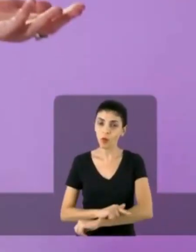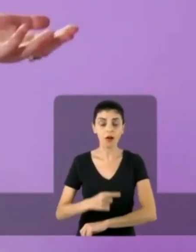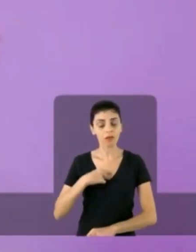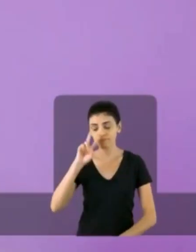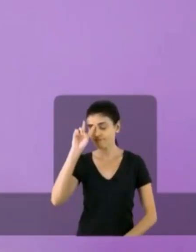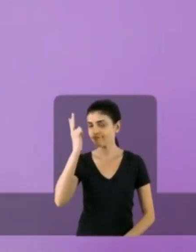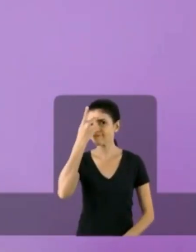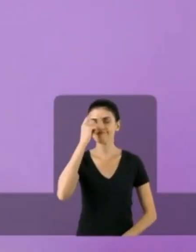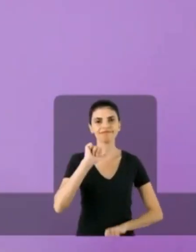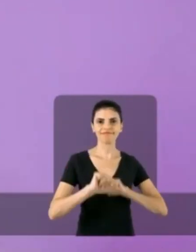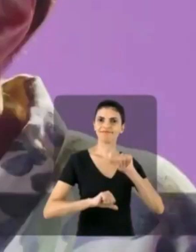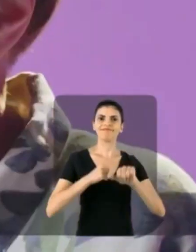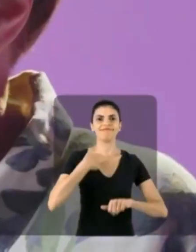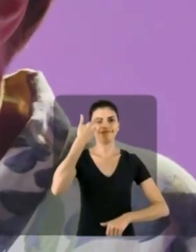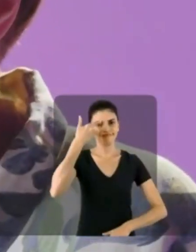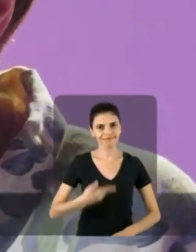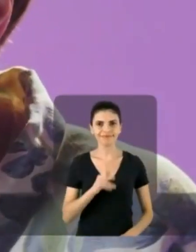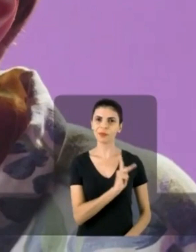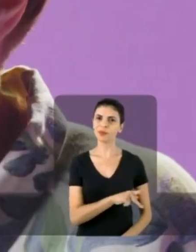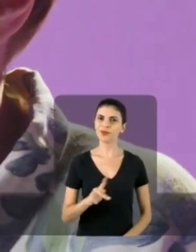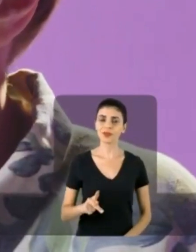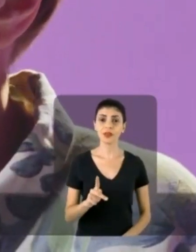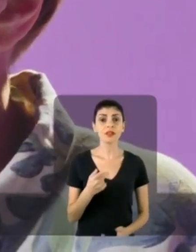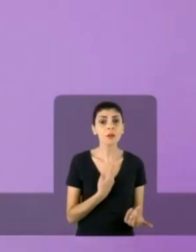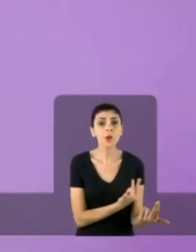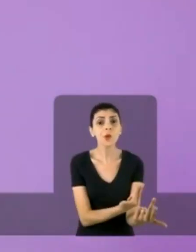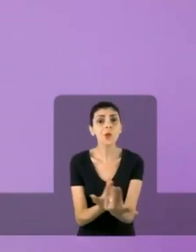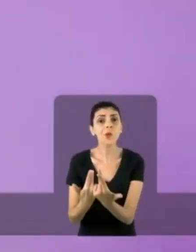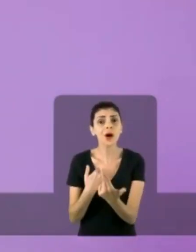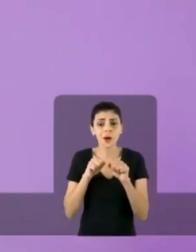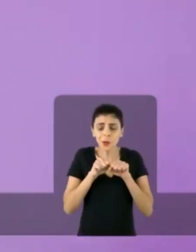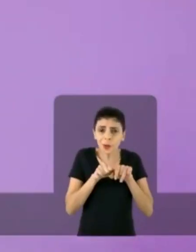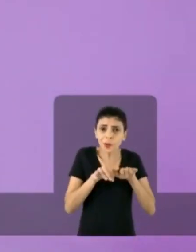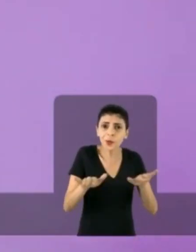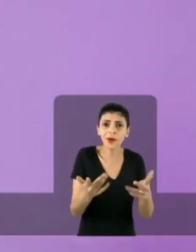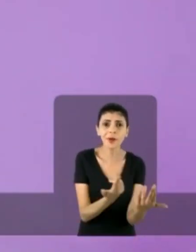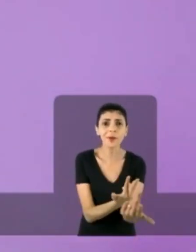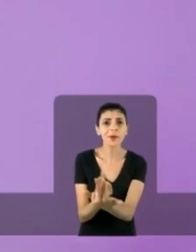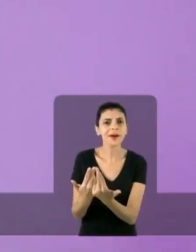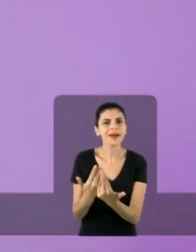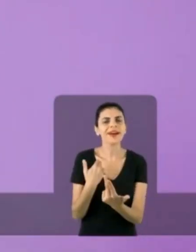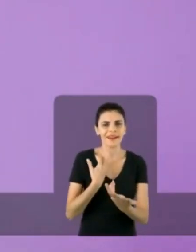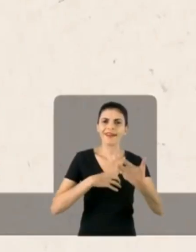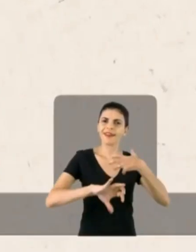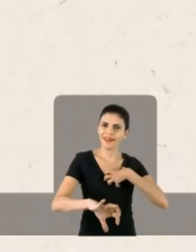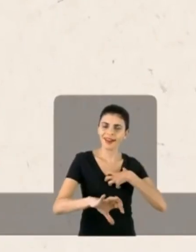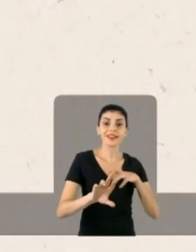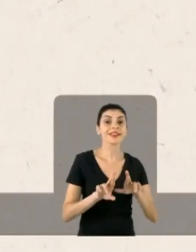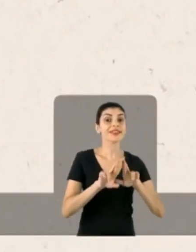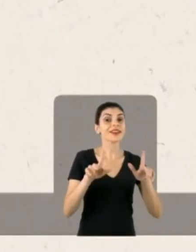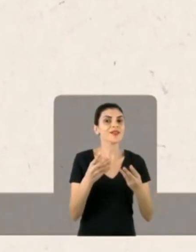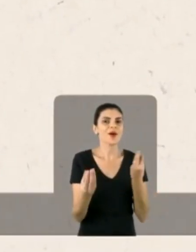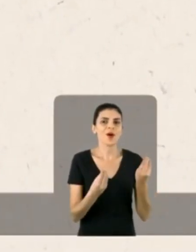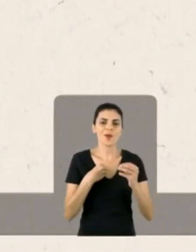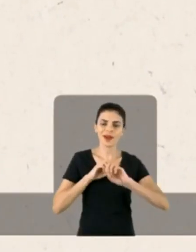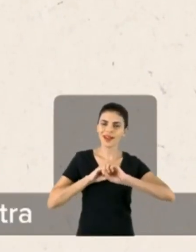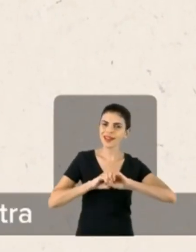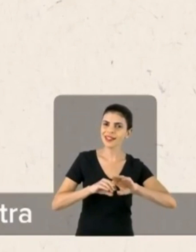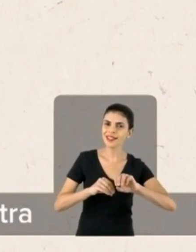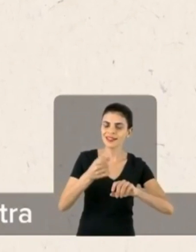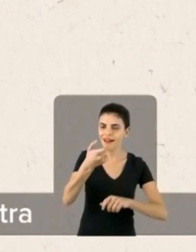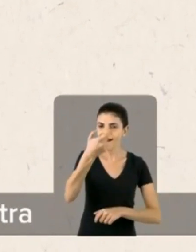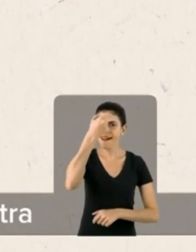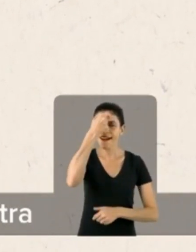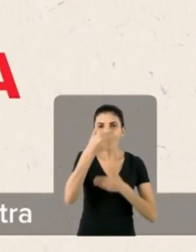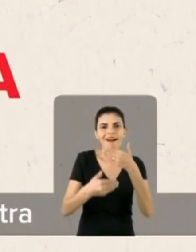eu acho que foi por isso que eu virei professora. Para mudar não só a minha vida, mas também a vida dos outros e das outras. Eu sei a diferença que faz